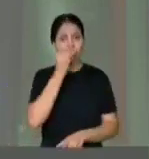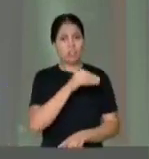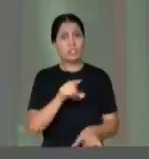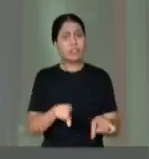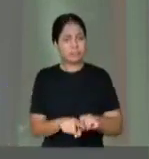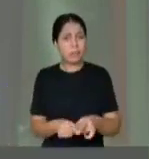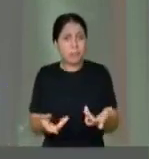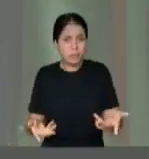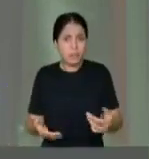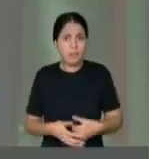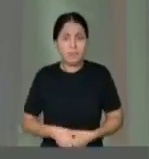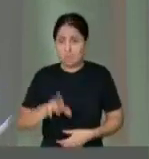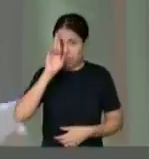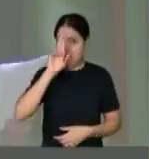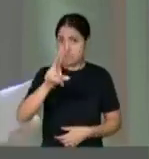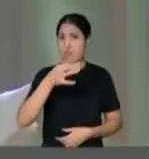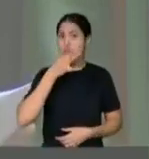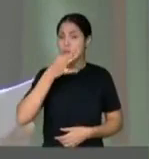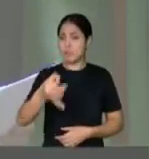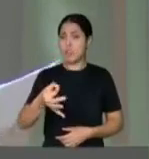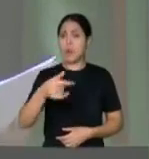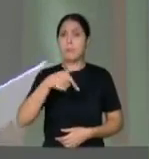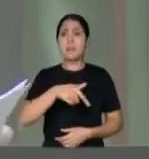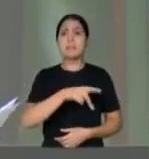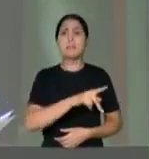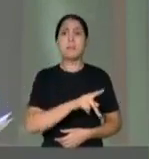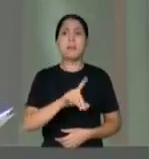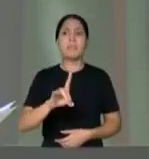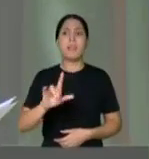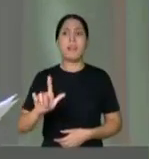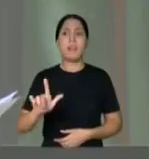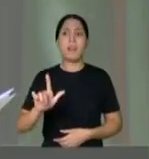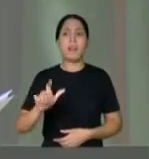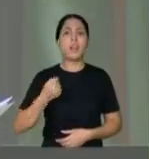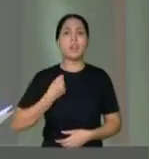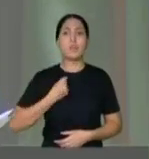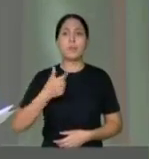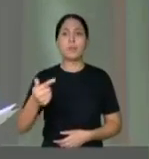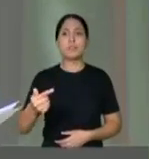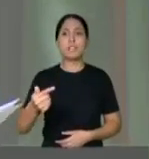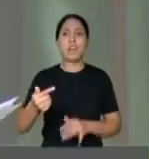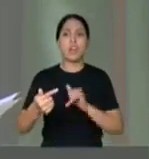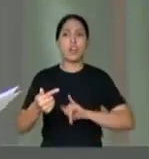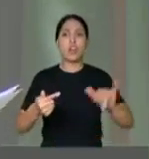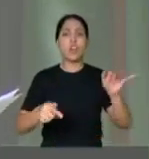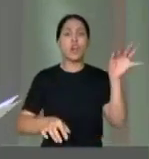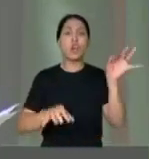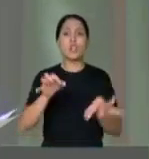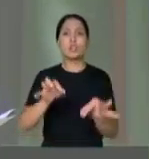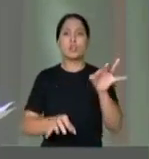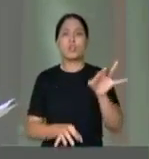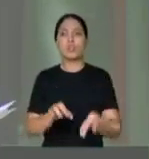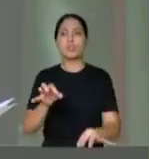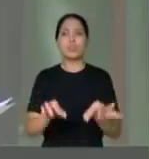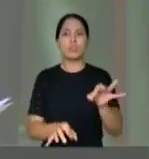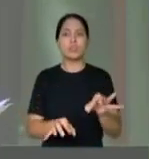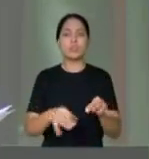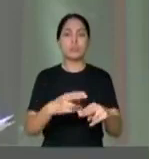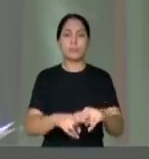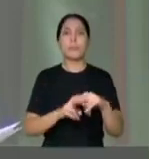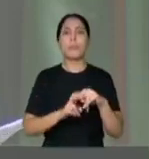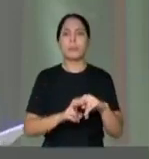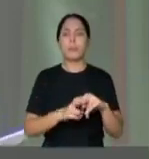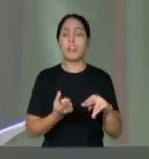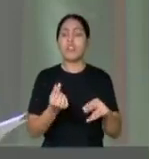opinião de todos e o voto de todos. Mas esse PDL 7 faria justiça com aqueles que investiram do seu